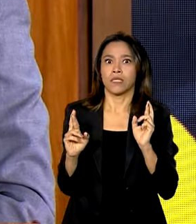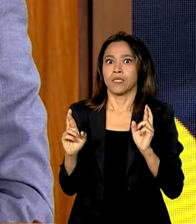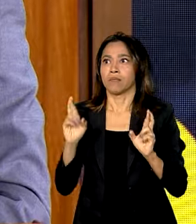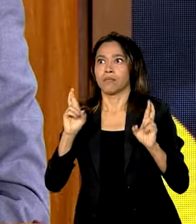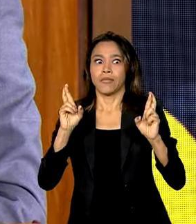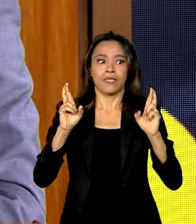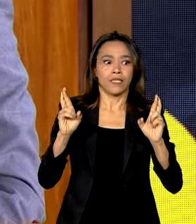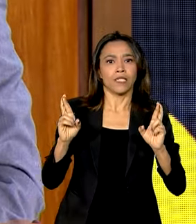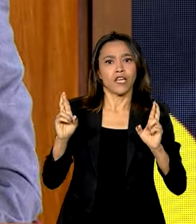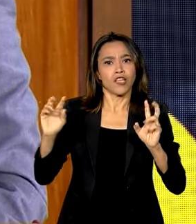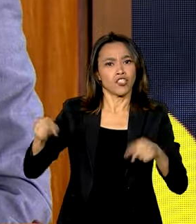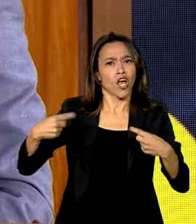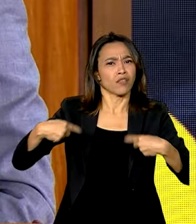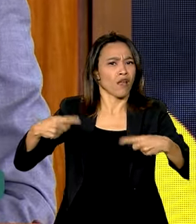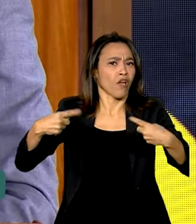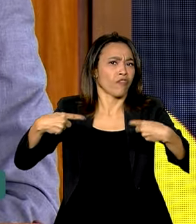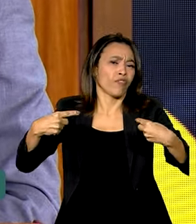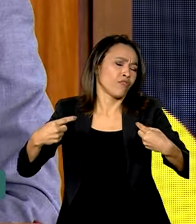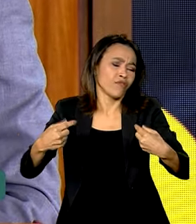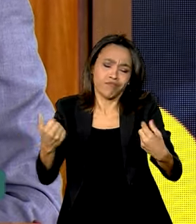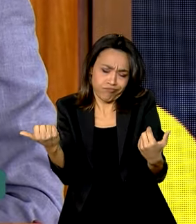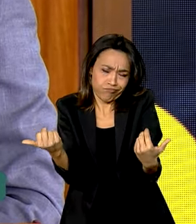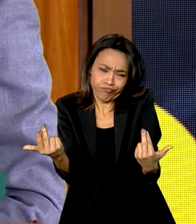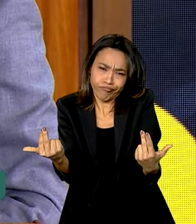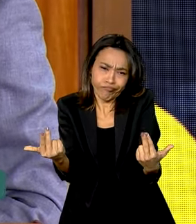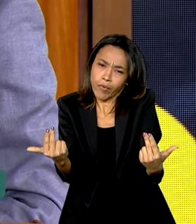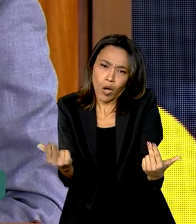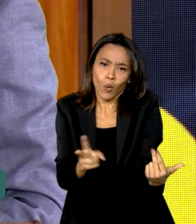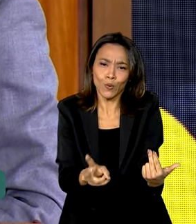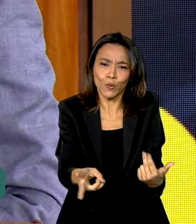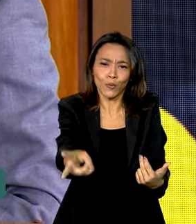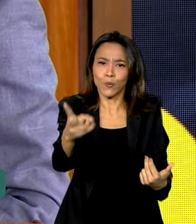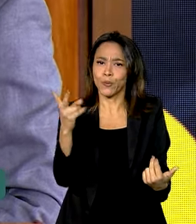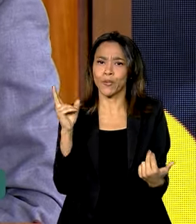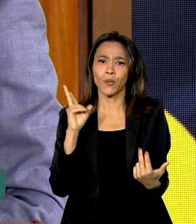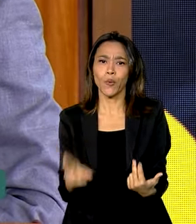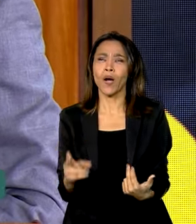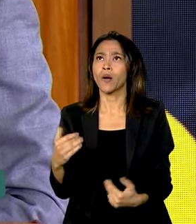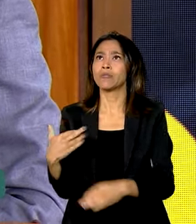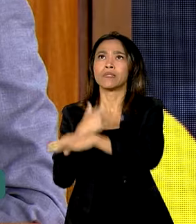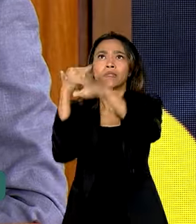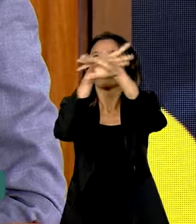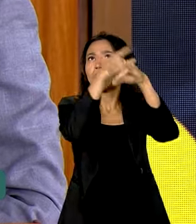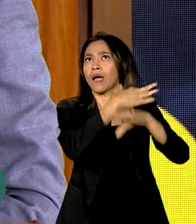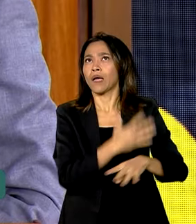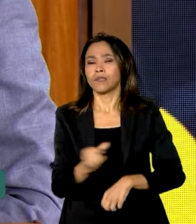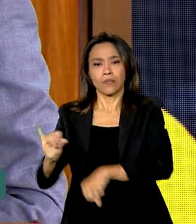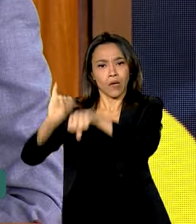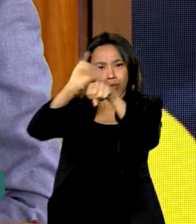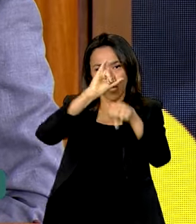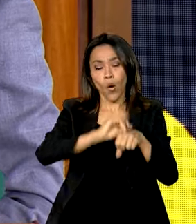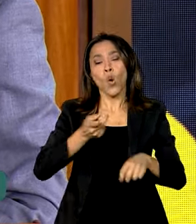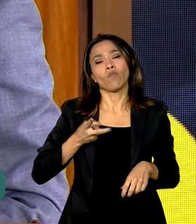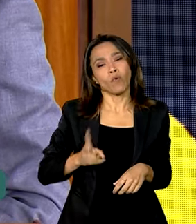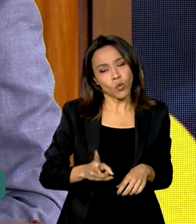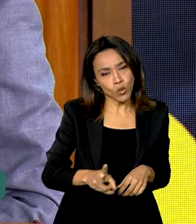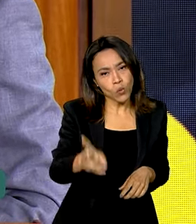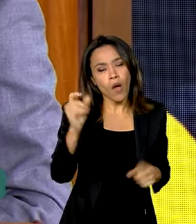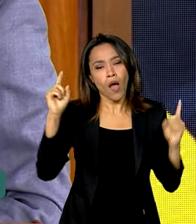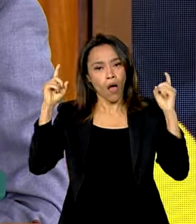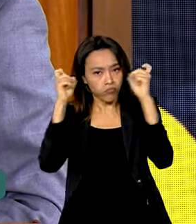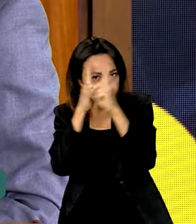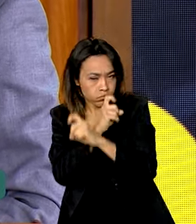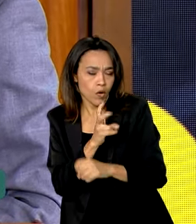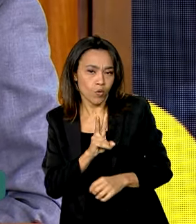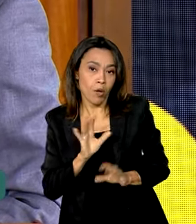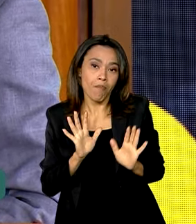ainda desafios de qualquer centro urbano do nosso país. Continuaremos tendo passivos, tendo dificuldades,